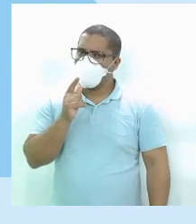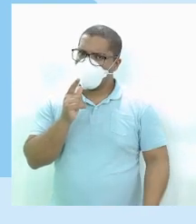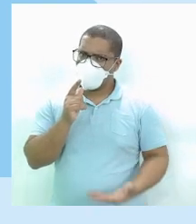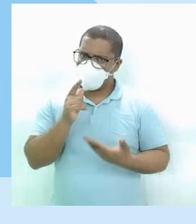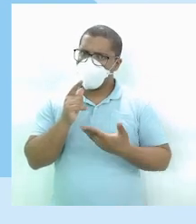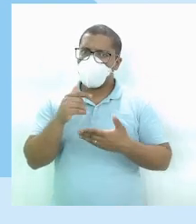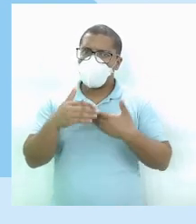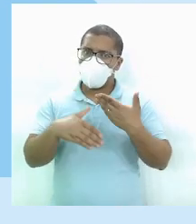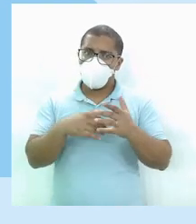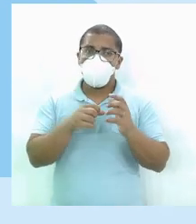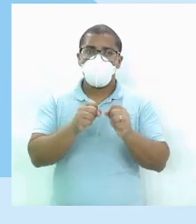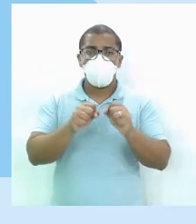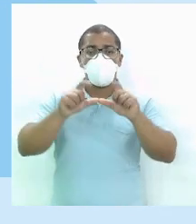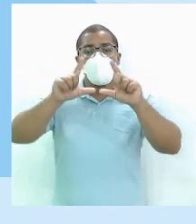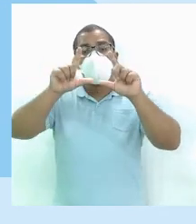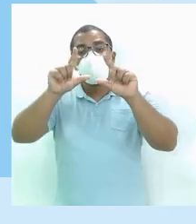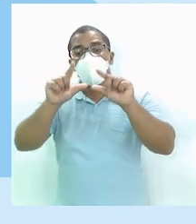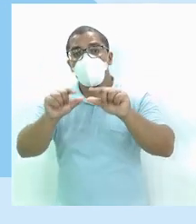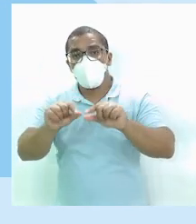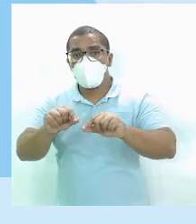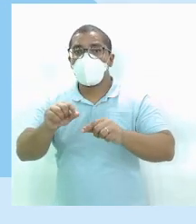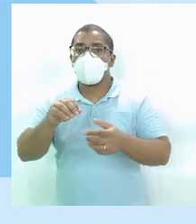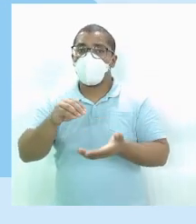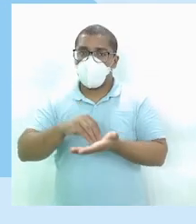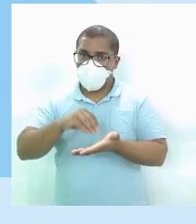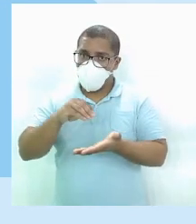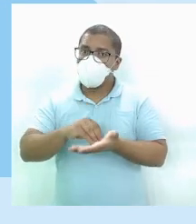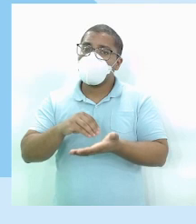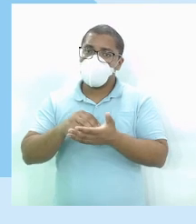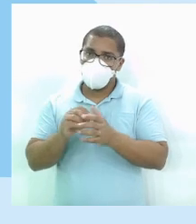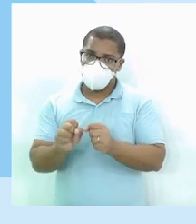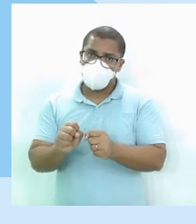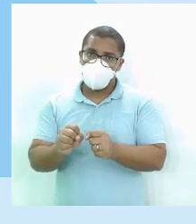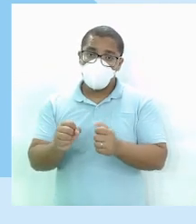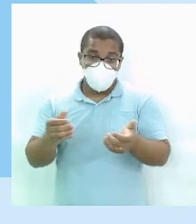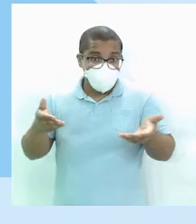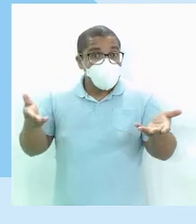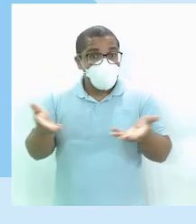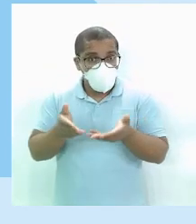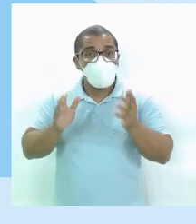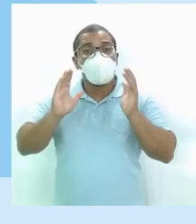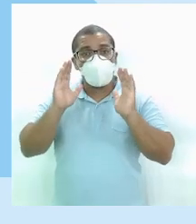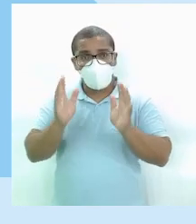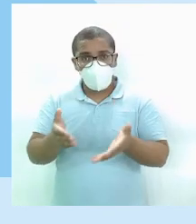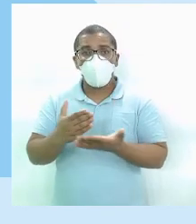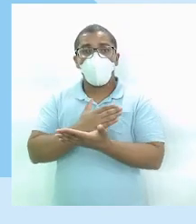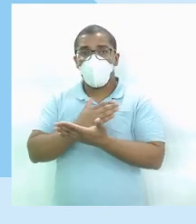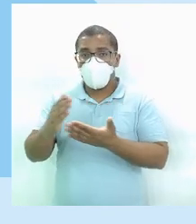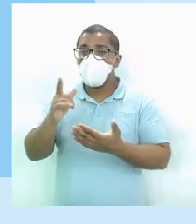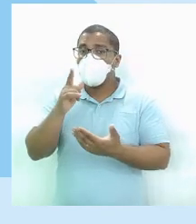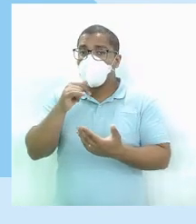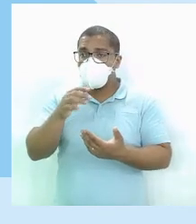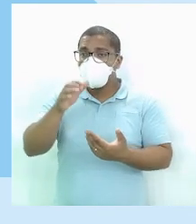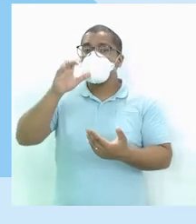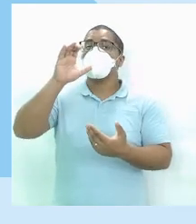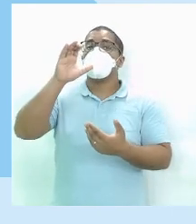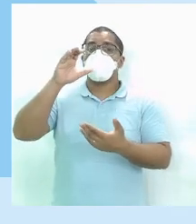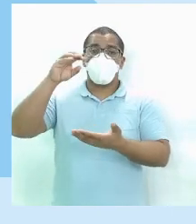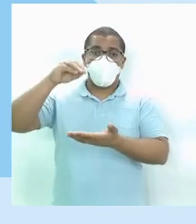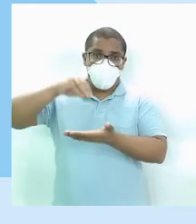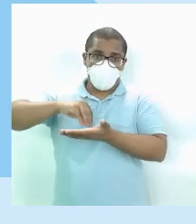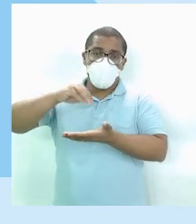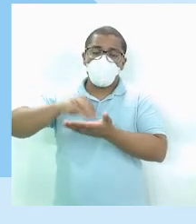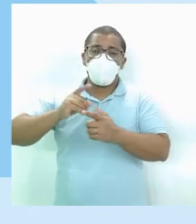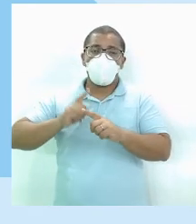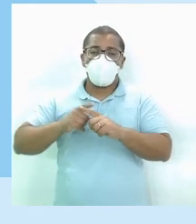pode faltar E já falta Na utilidade Na atualidade A água potável Principalmente Tá? Porque a